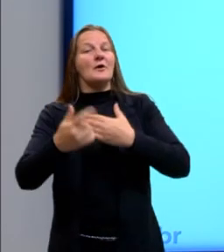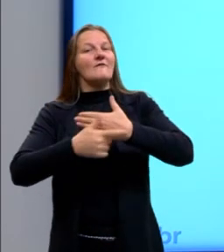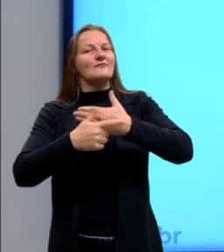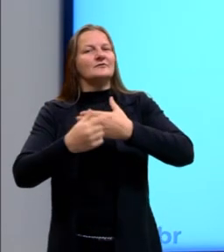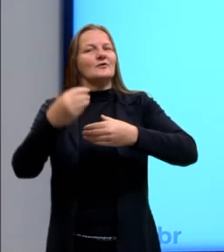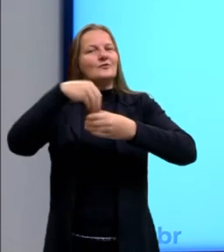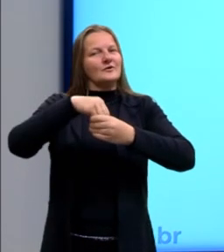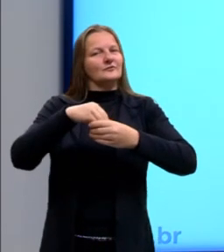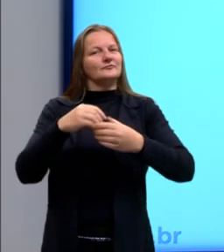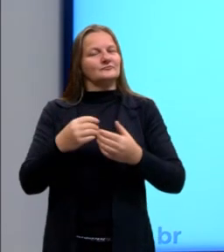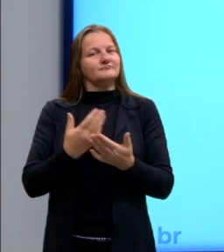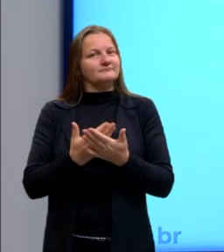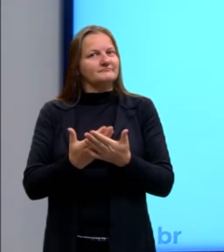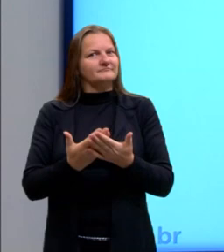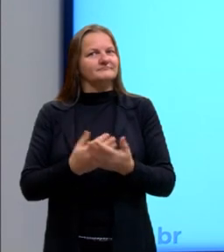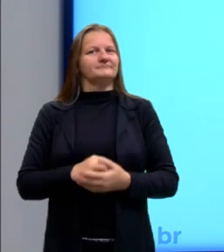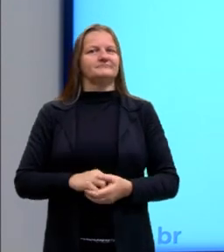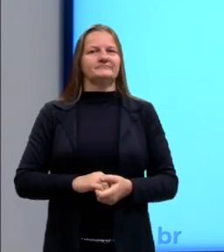nós?